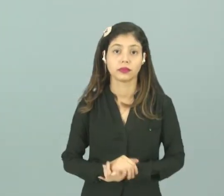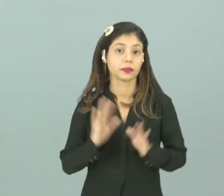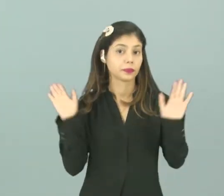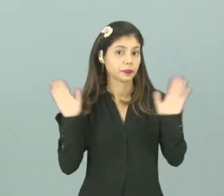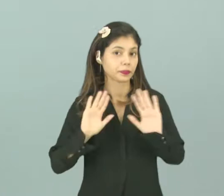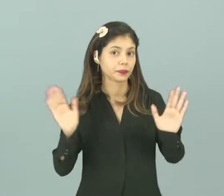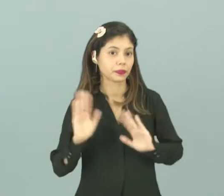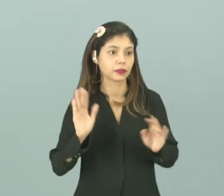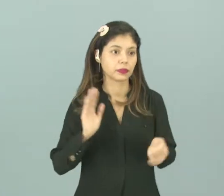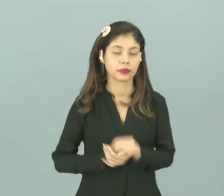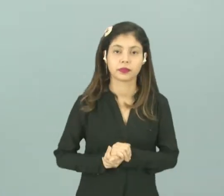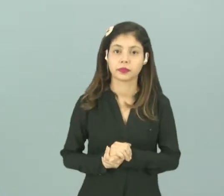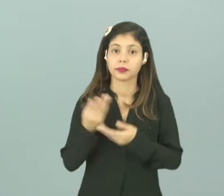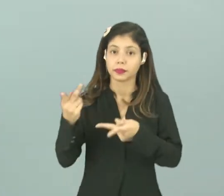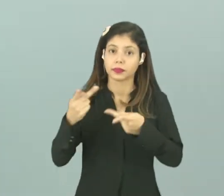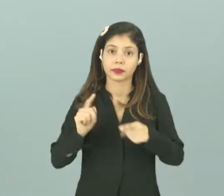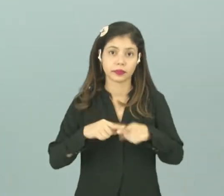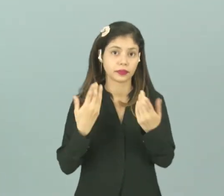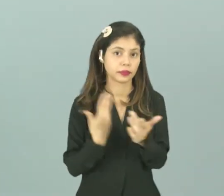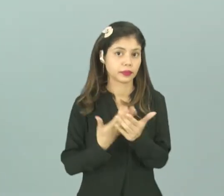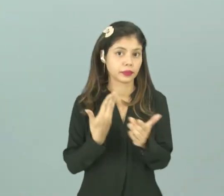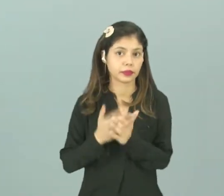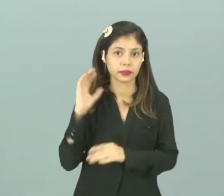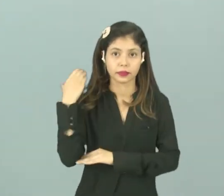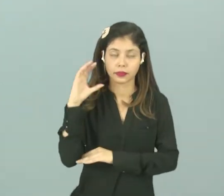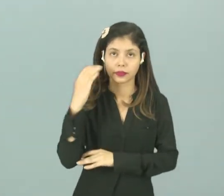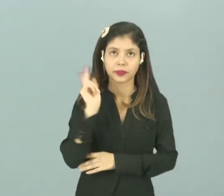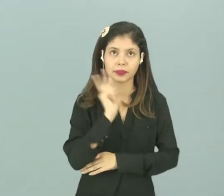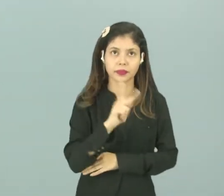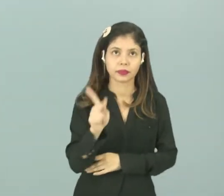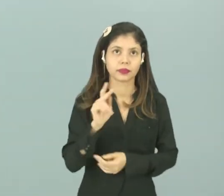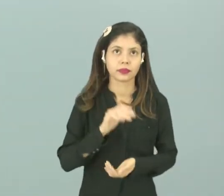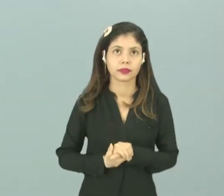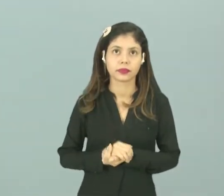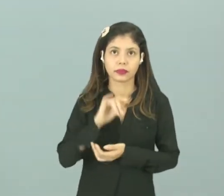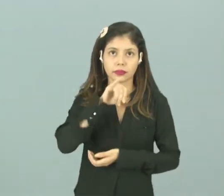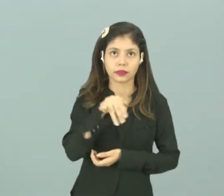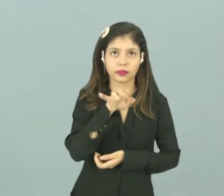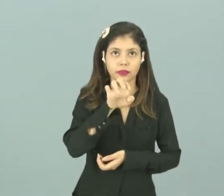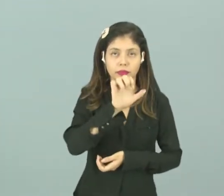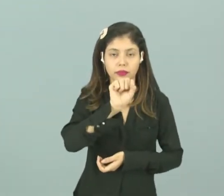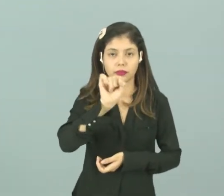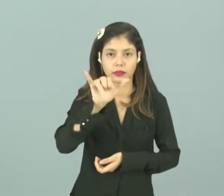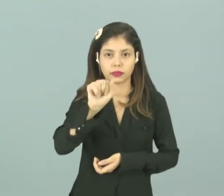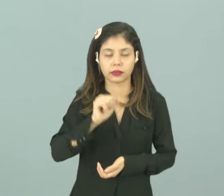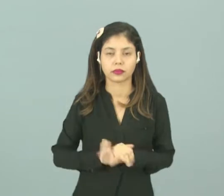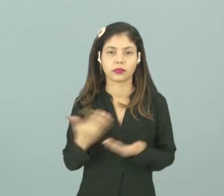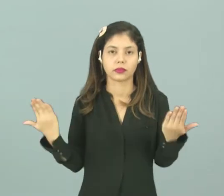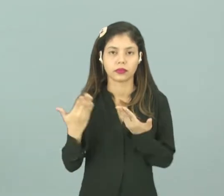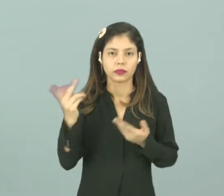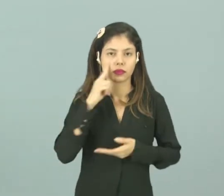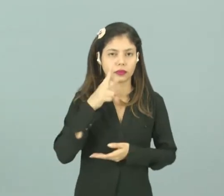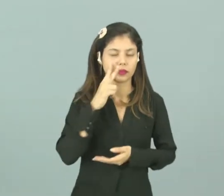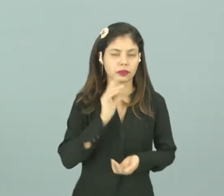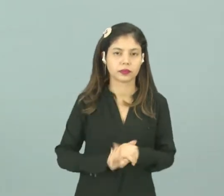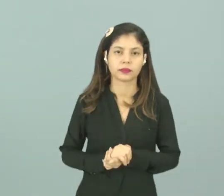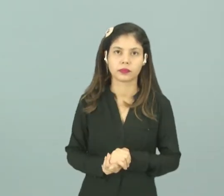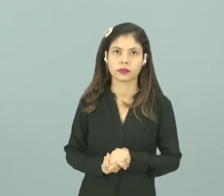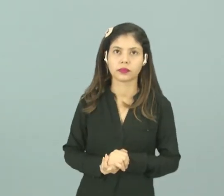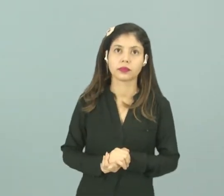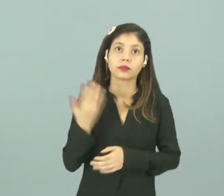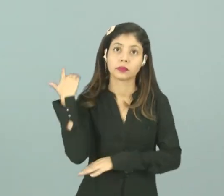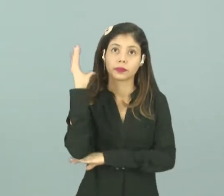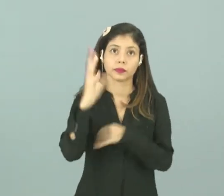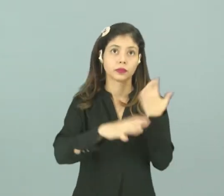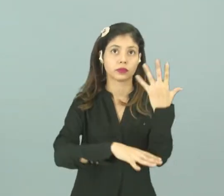Olá, bem-vindos a mais uma aula de ciências. Eu sou a professora Jéssica. Na aula de hoje, nós veremos sobre o meio ambiente e seus